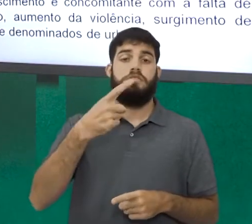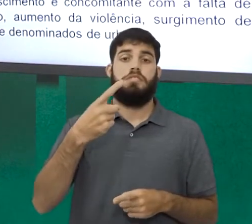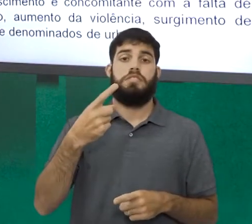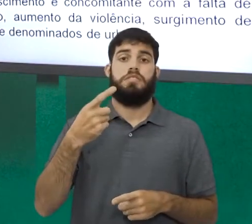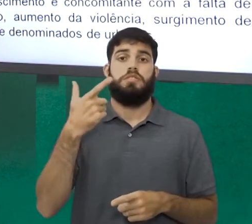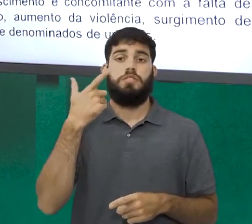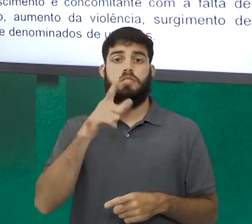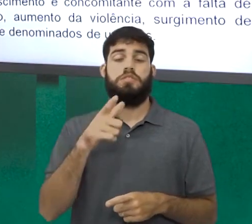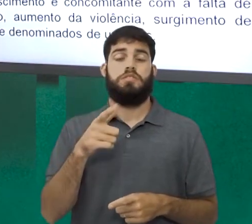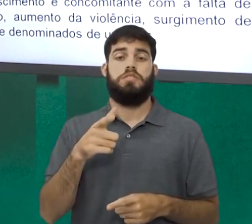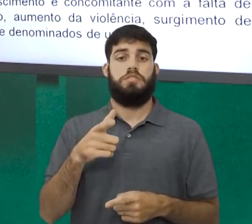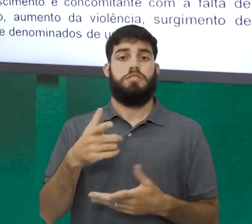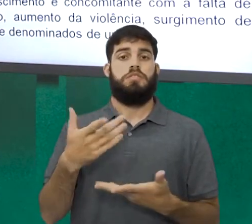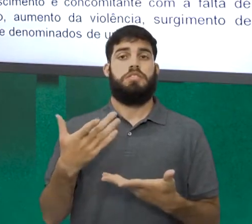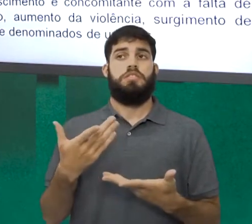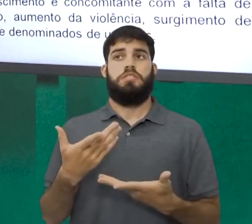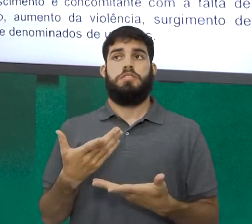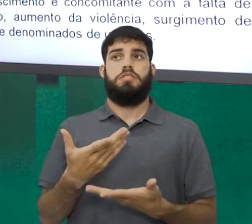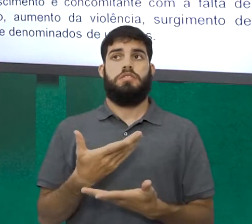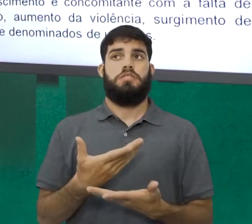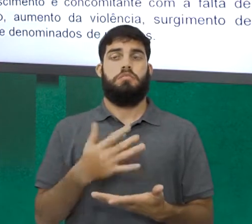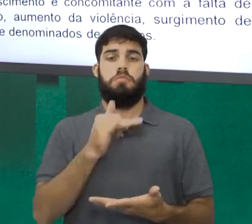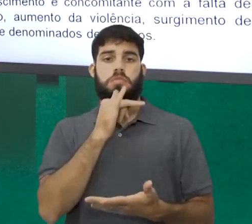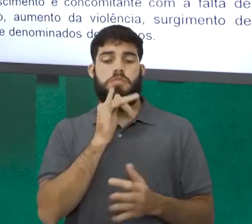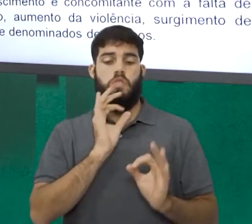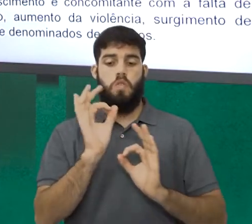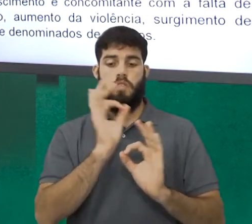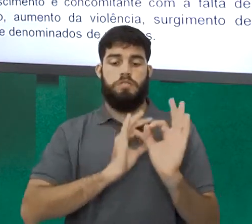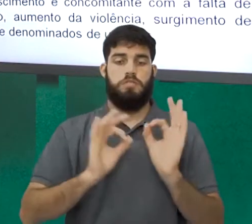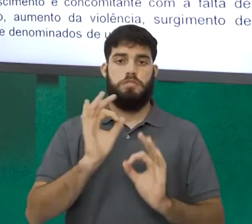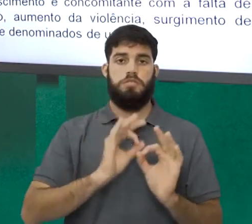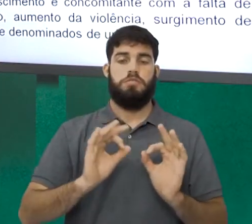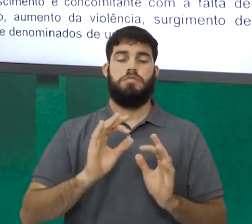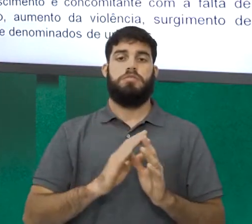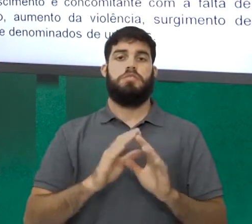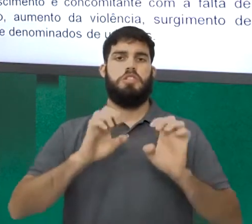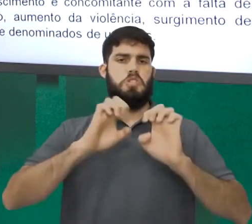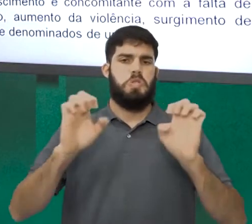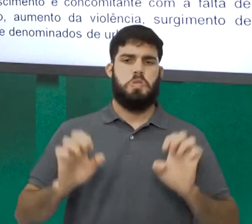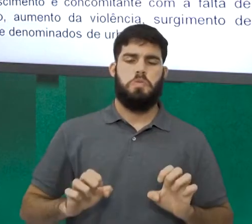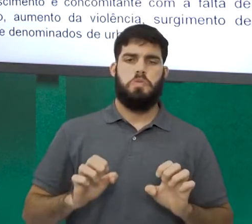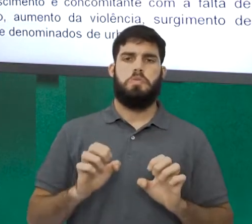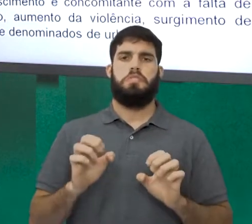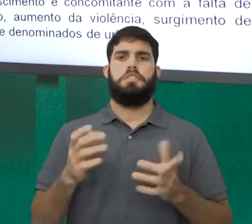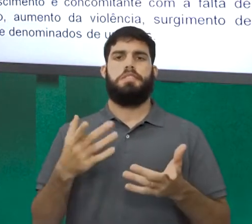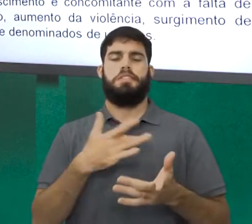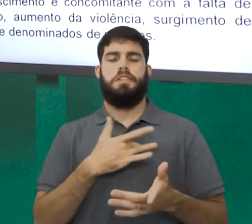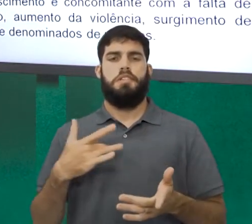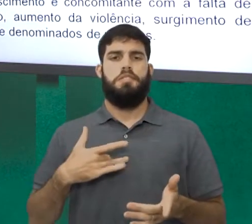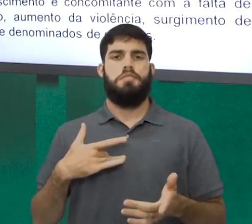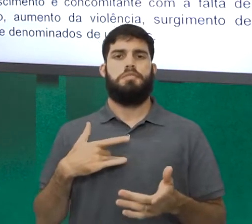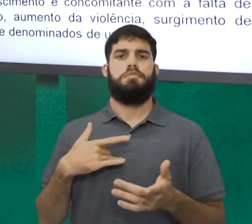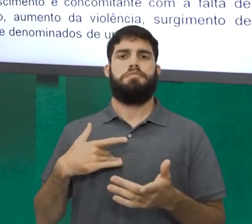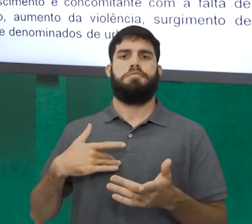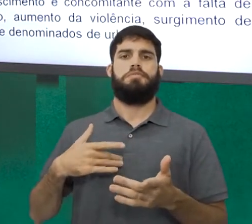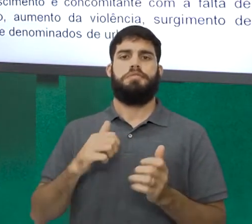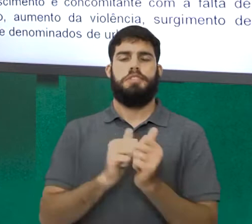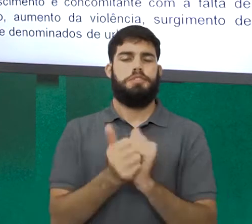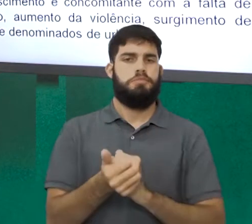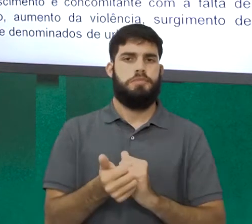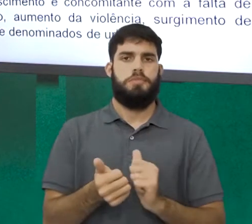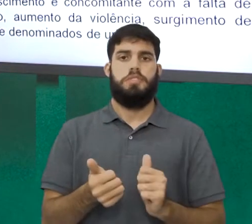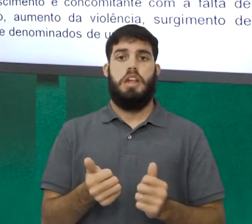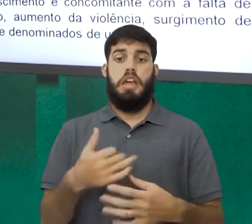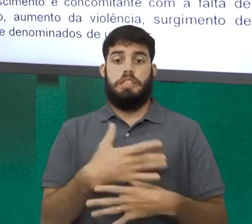demandas estruturais, a infraestrutura social, com educação, saúde, transporte, saneamento básico. As cidades